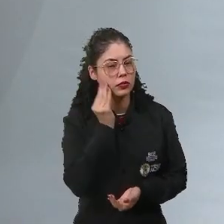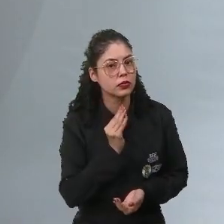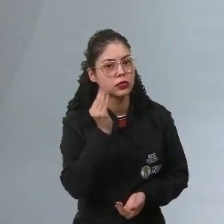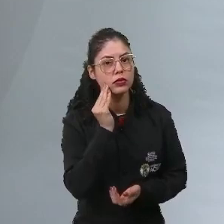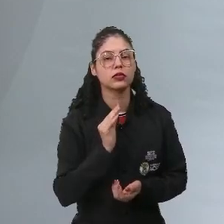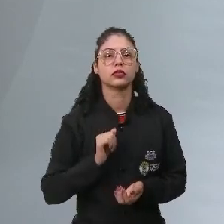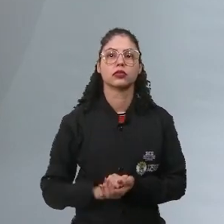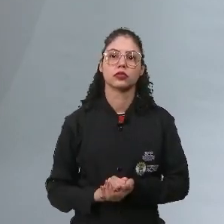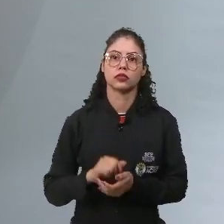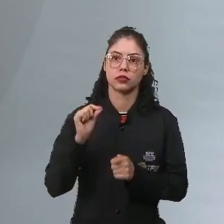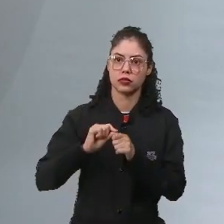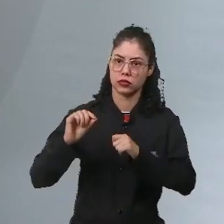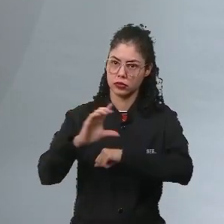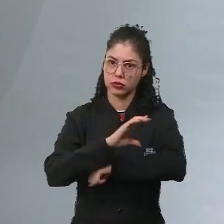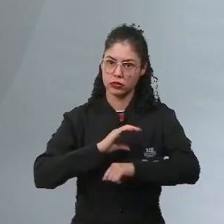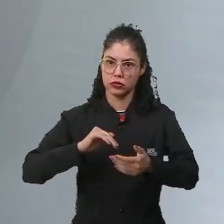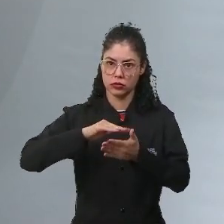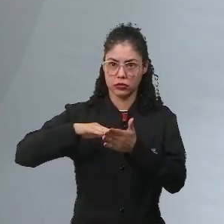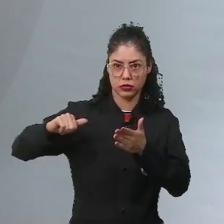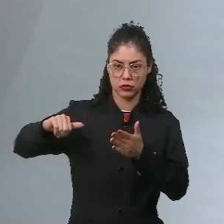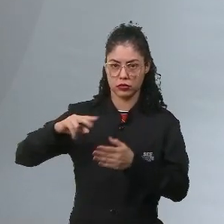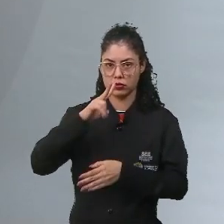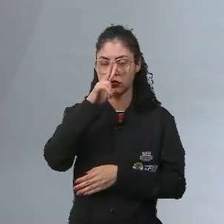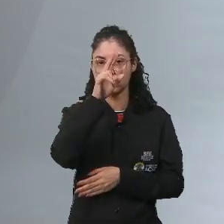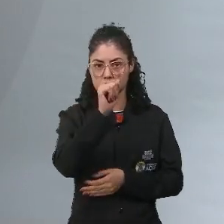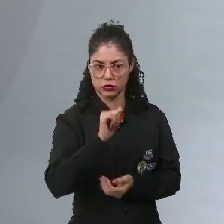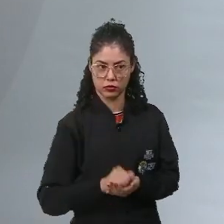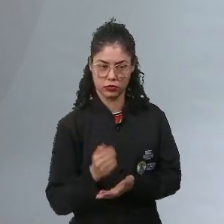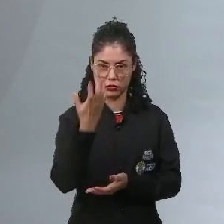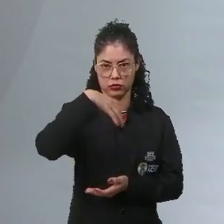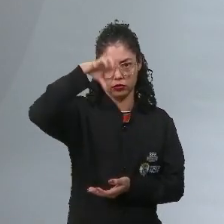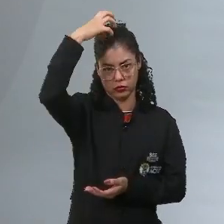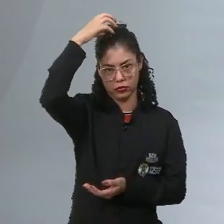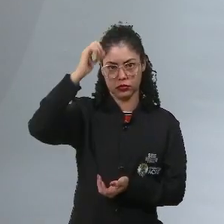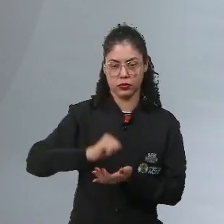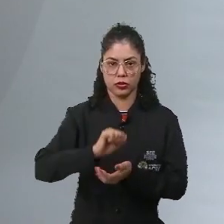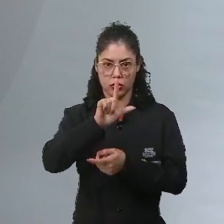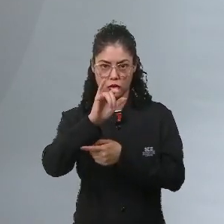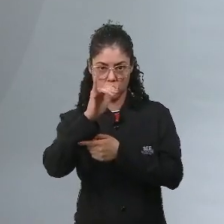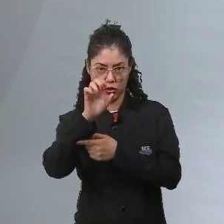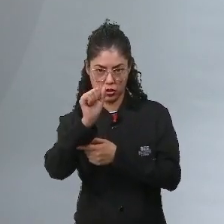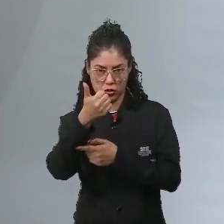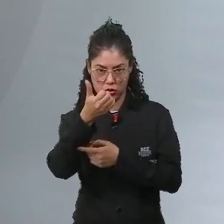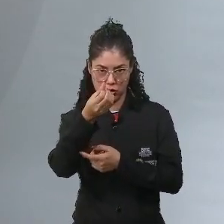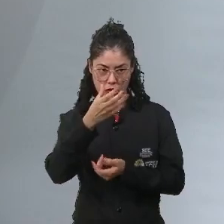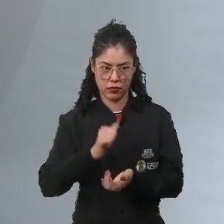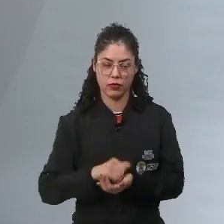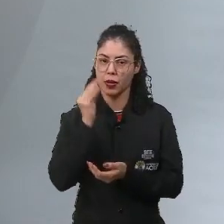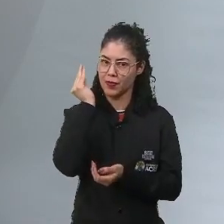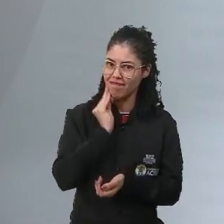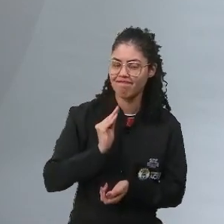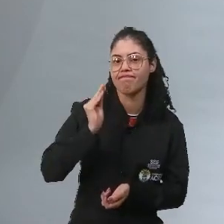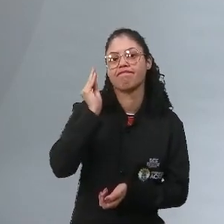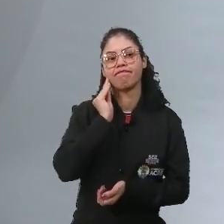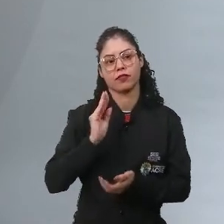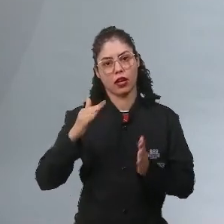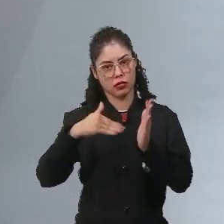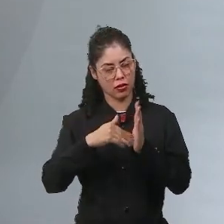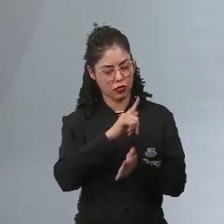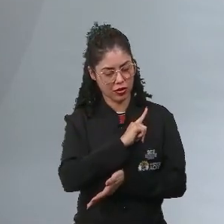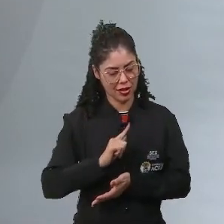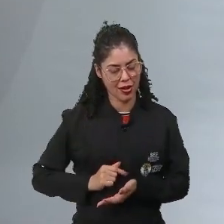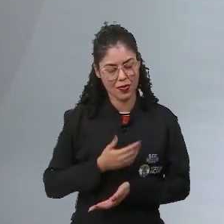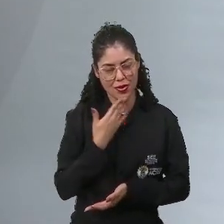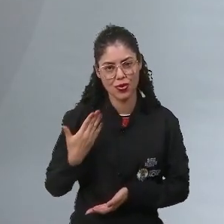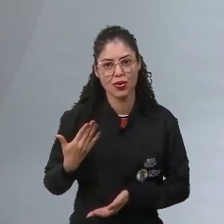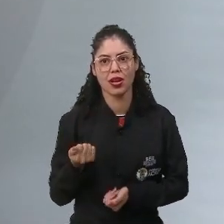instaurar uma Constituição, o rei é retirado do poder. Luís XVI sai do poder, ele tenta até governar de uma forma